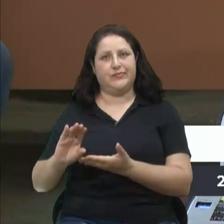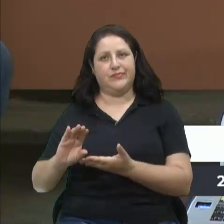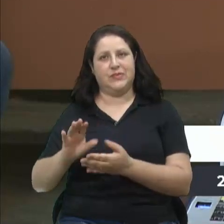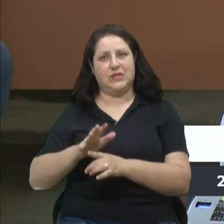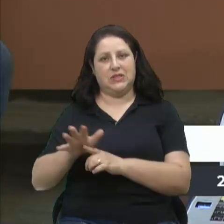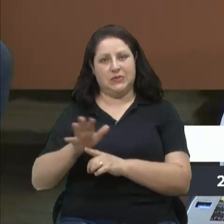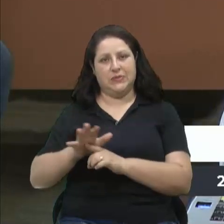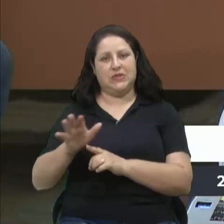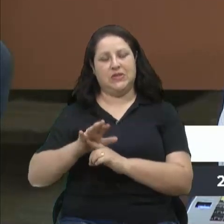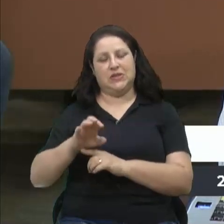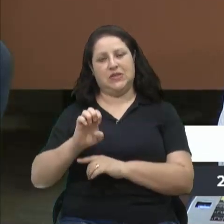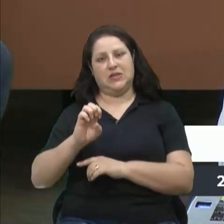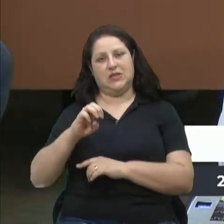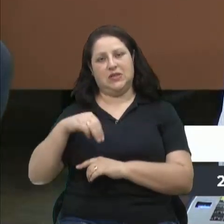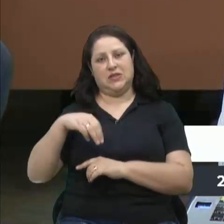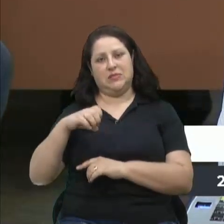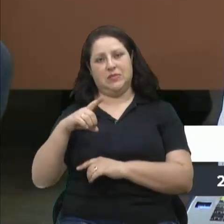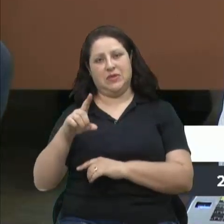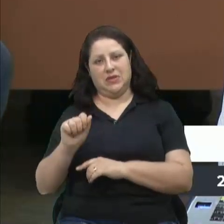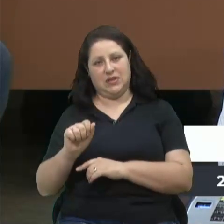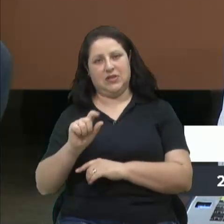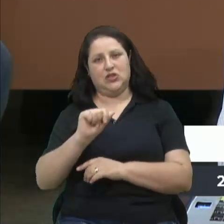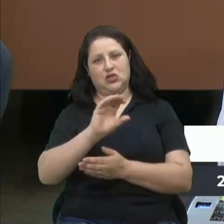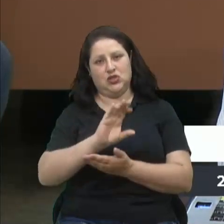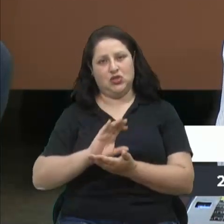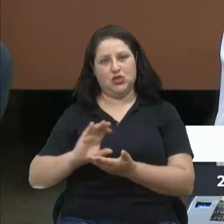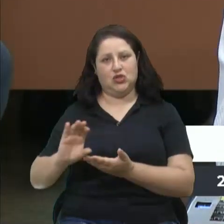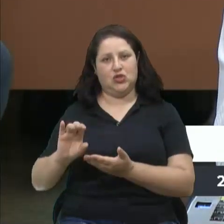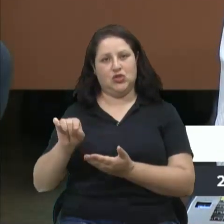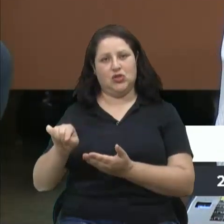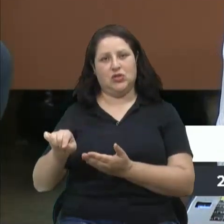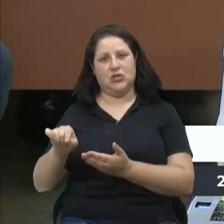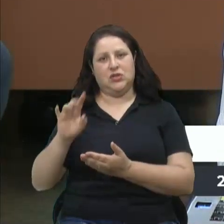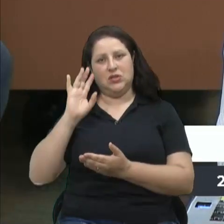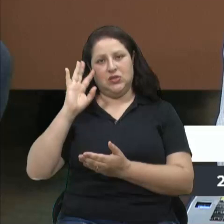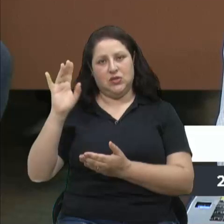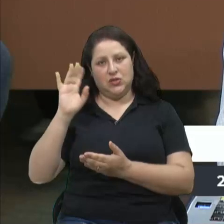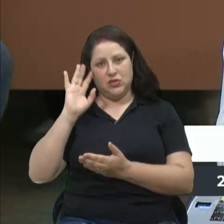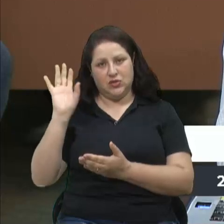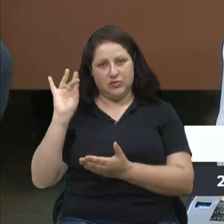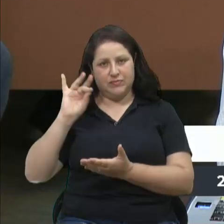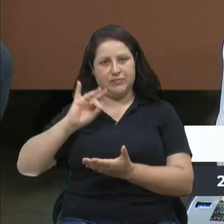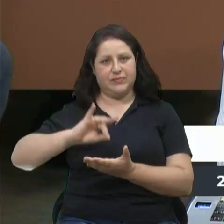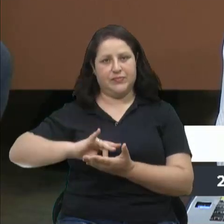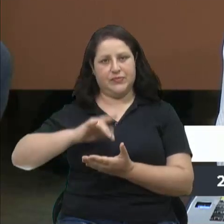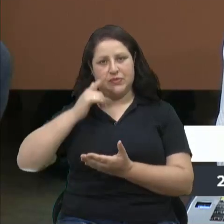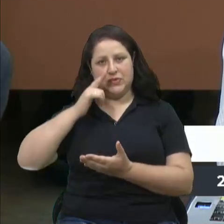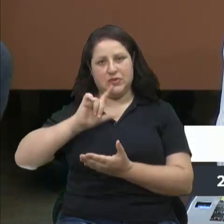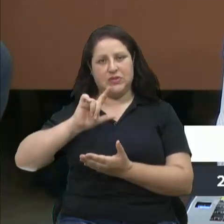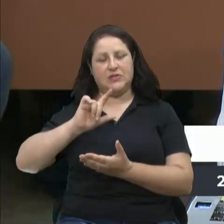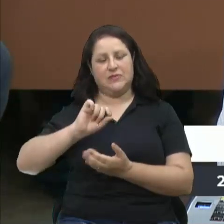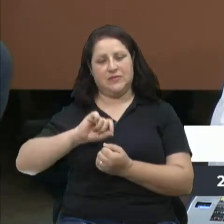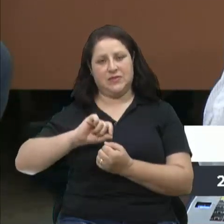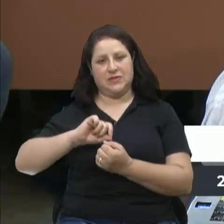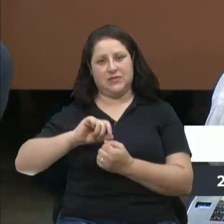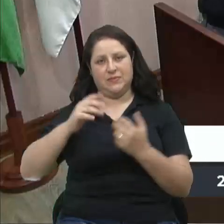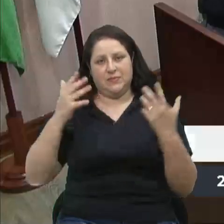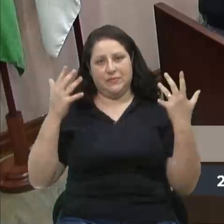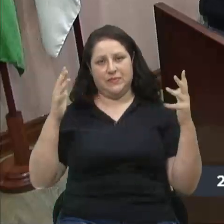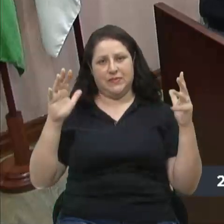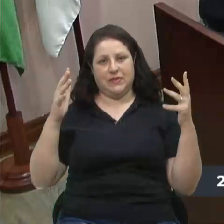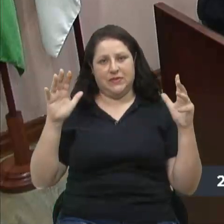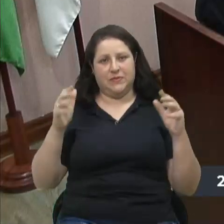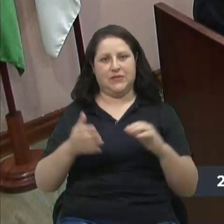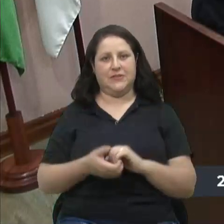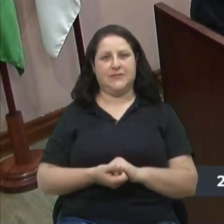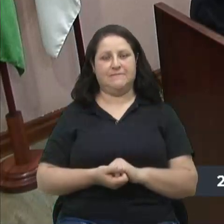de emendas parlamentares, enfim, recursos para que este sonho, de fato, vereador Filipe, seja realizado. Parabéns. Obrigado,